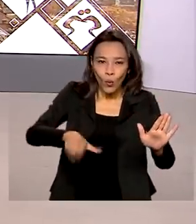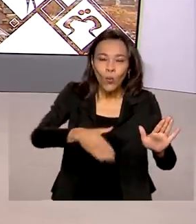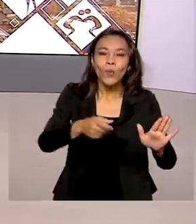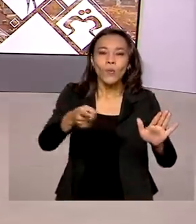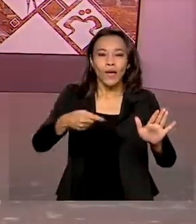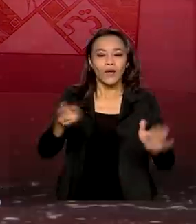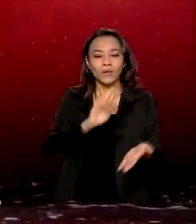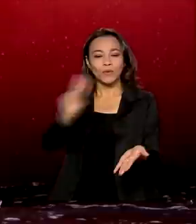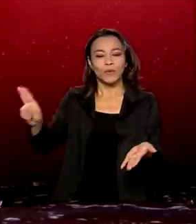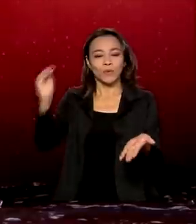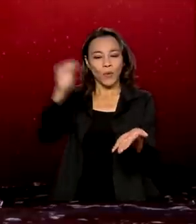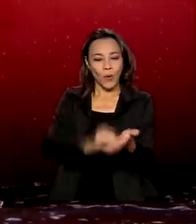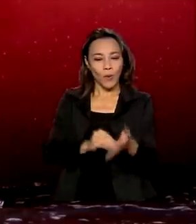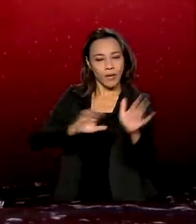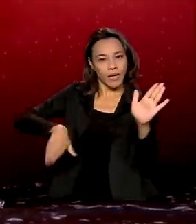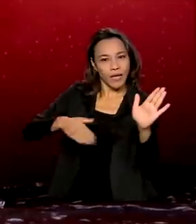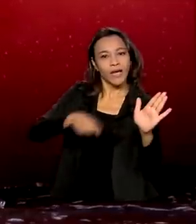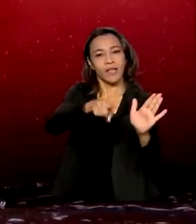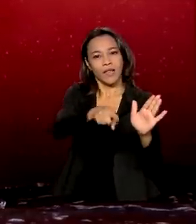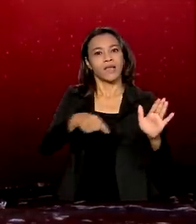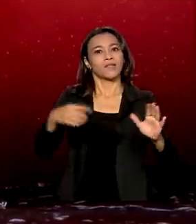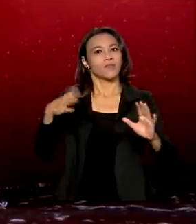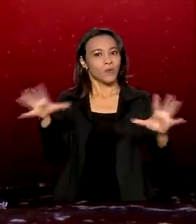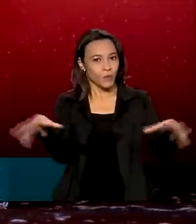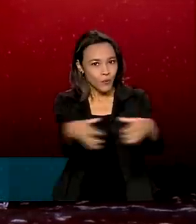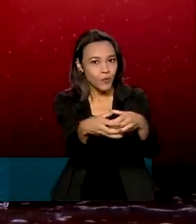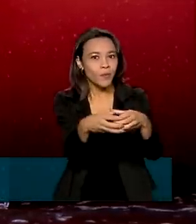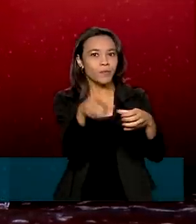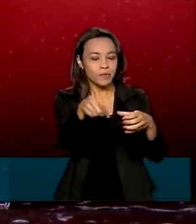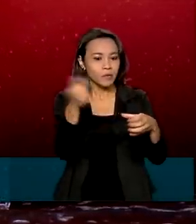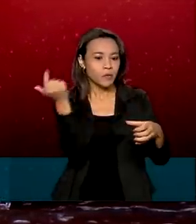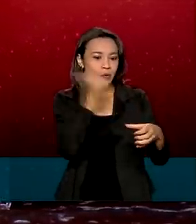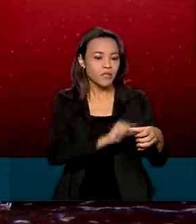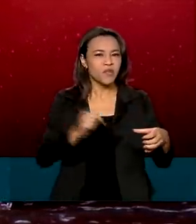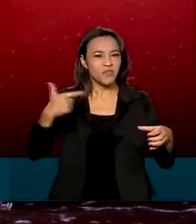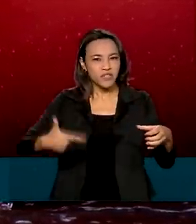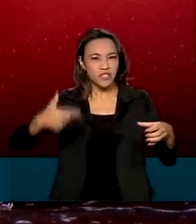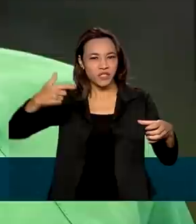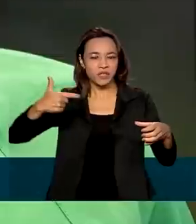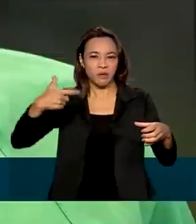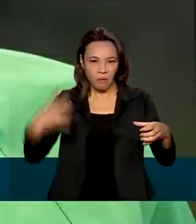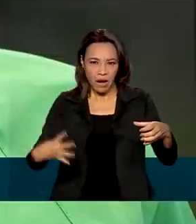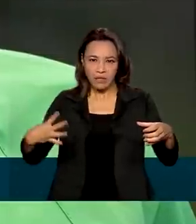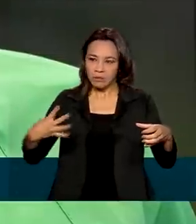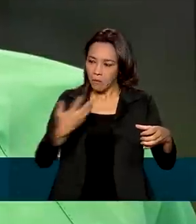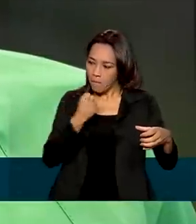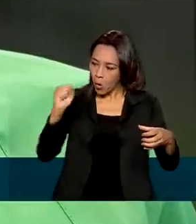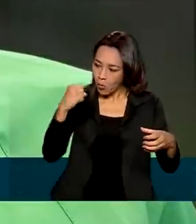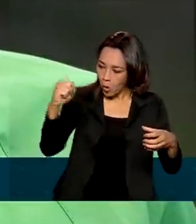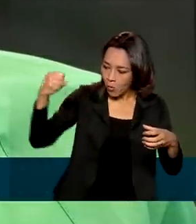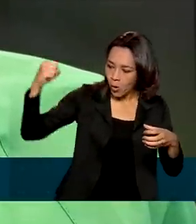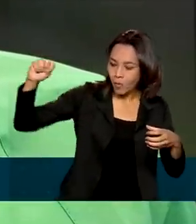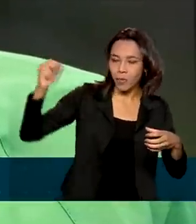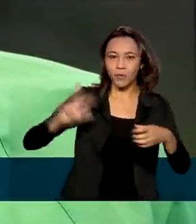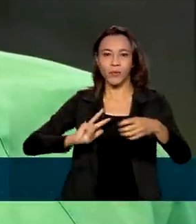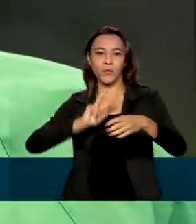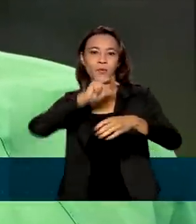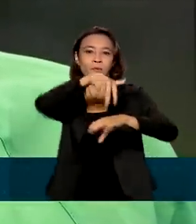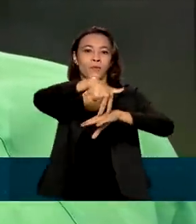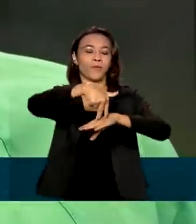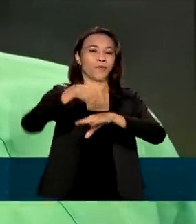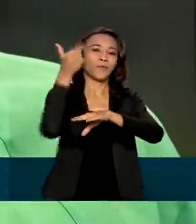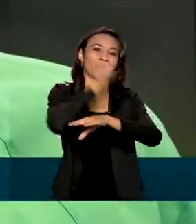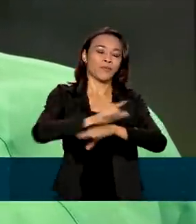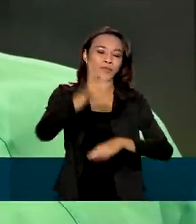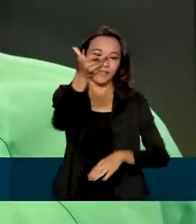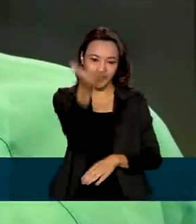escreveu seu nome na história da modalidade, superou as 24 rivais e conseguiu subir no lugar mais alto do pódio.